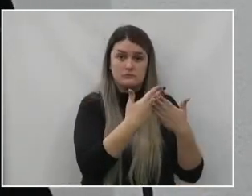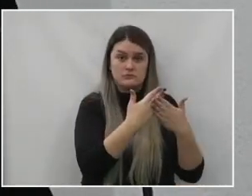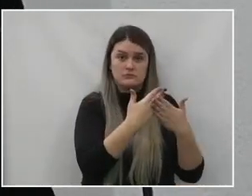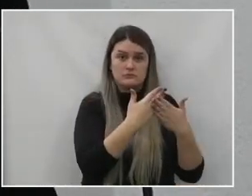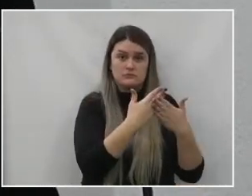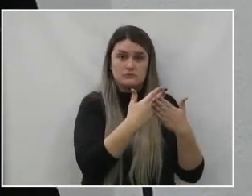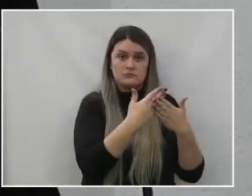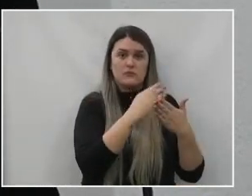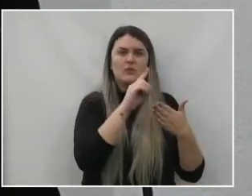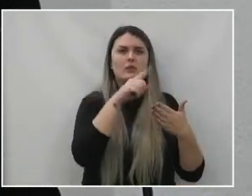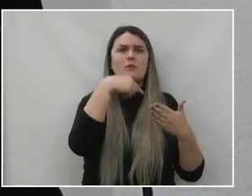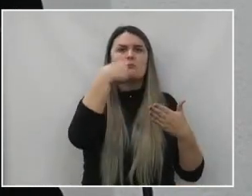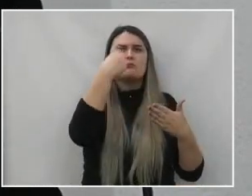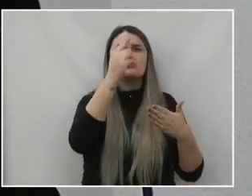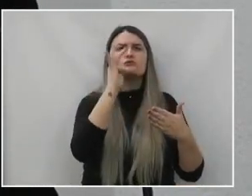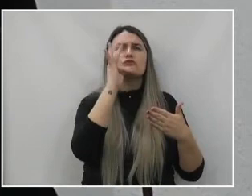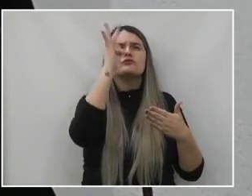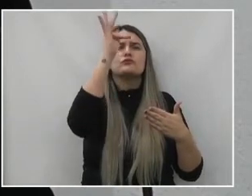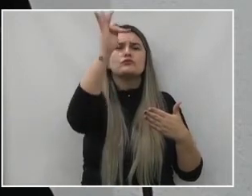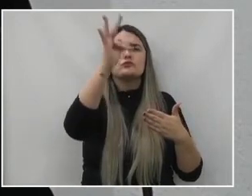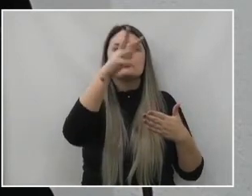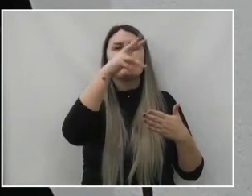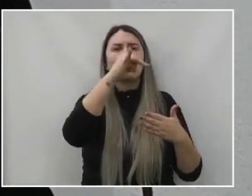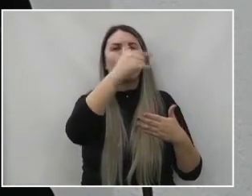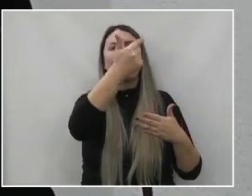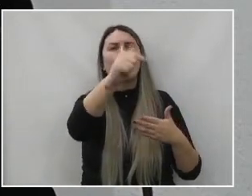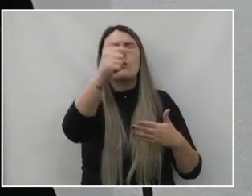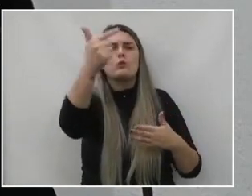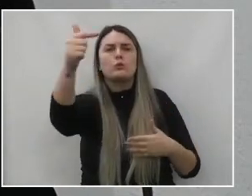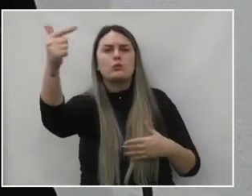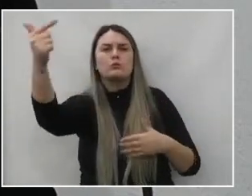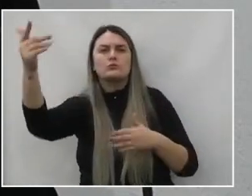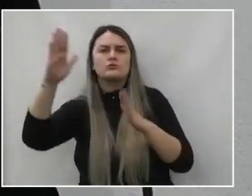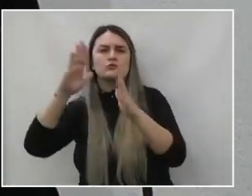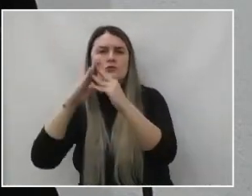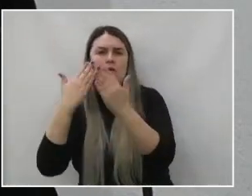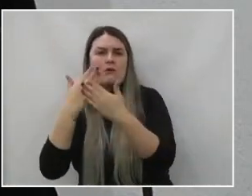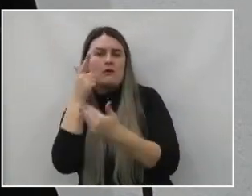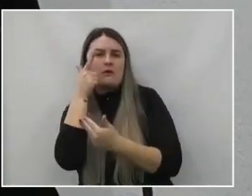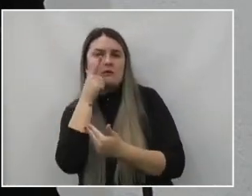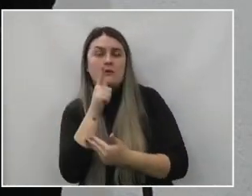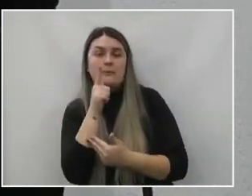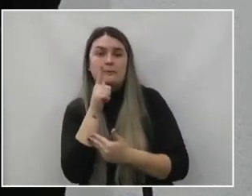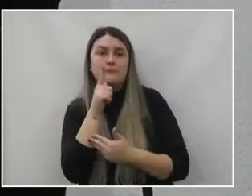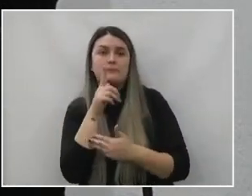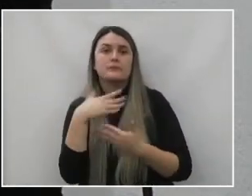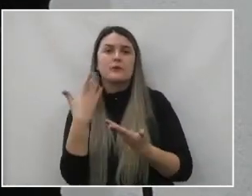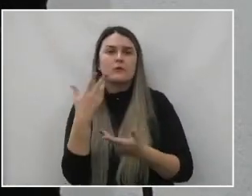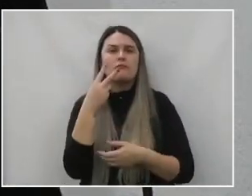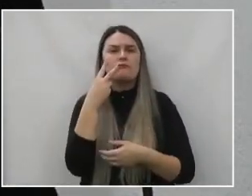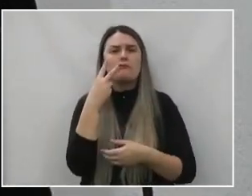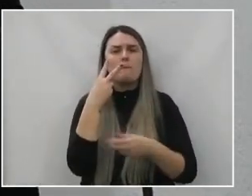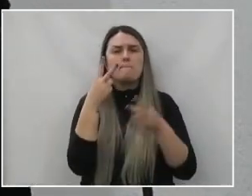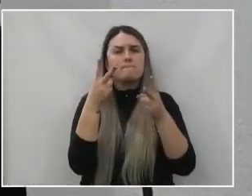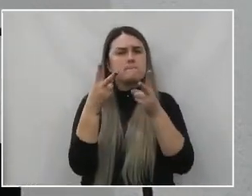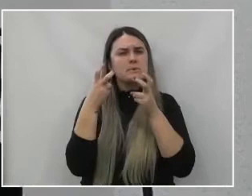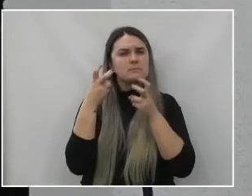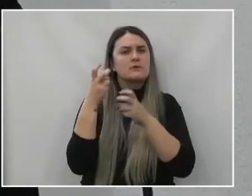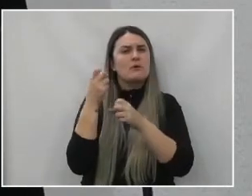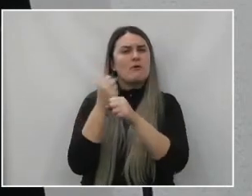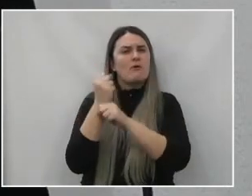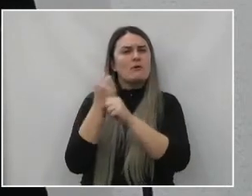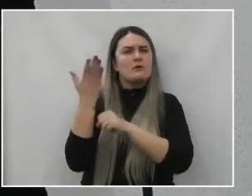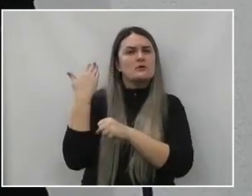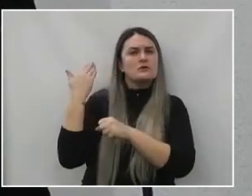serão implantados gradativamente. Portanto, como nós vimos alguns anos atrás, ocorreu no Colégio São